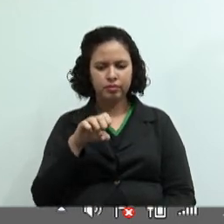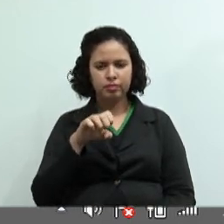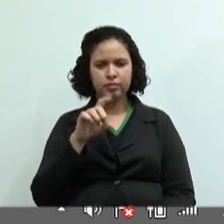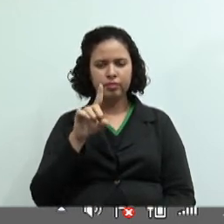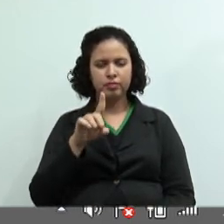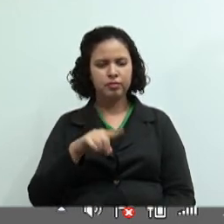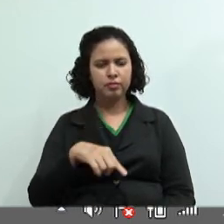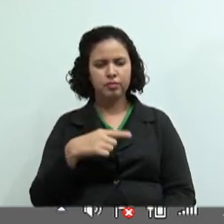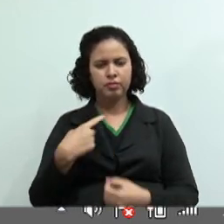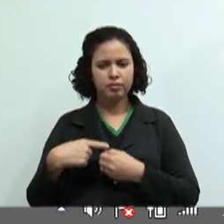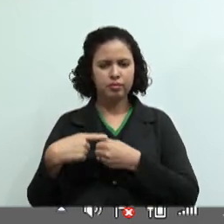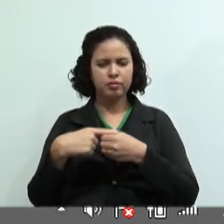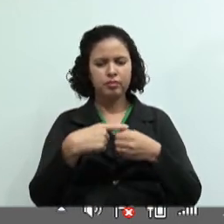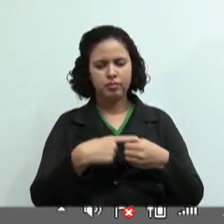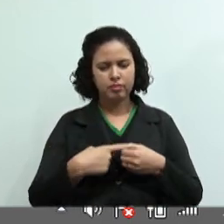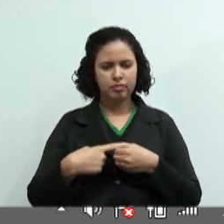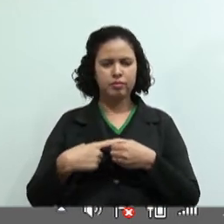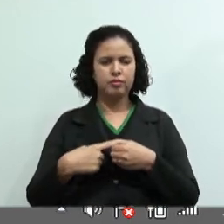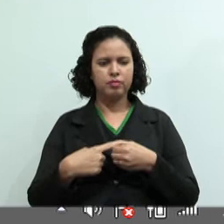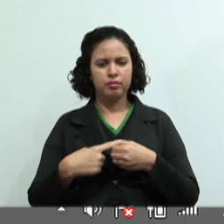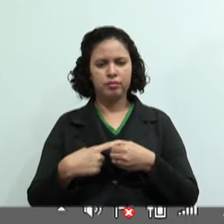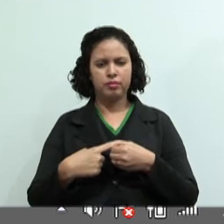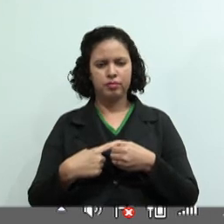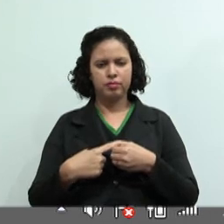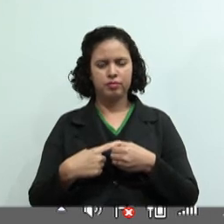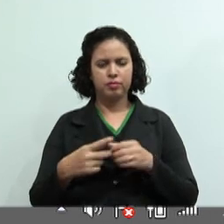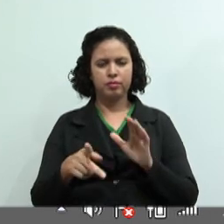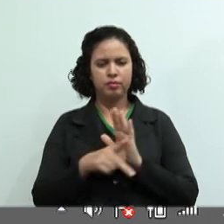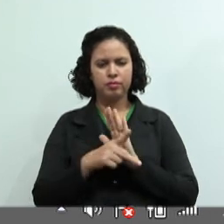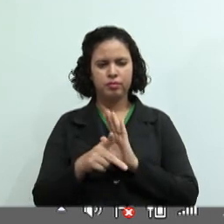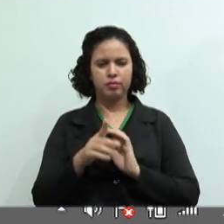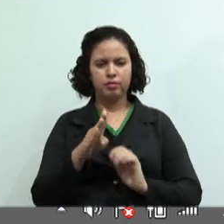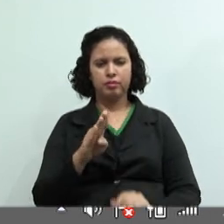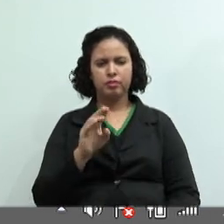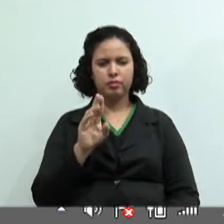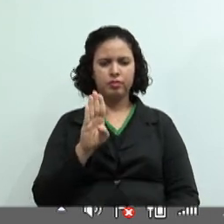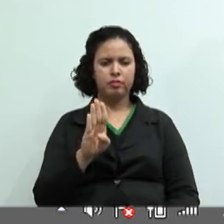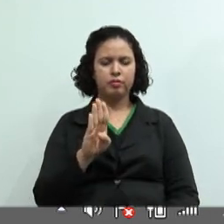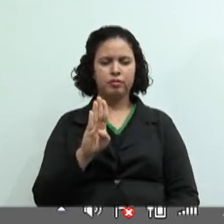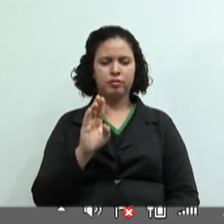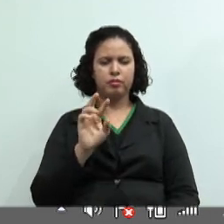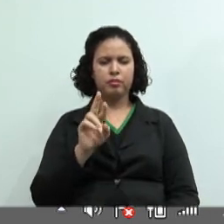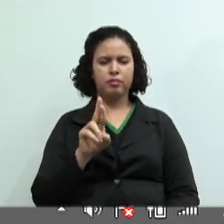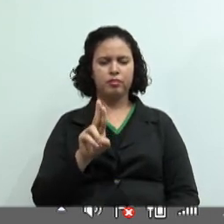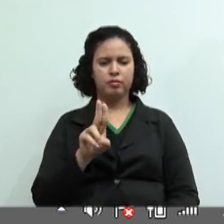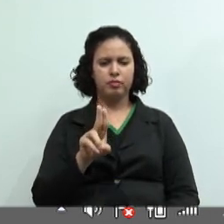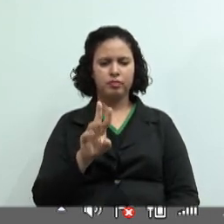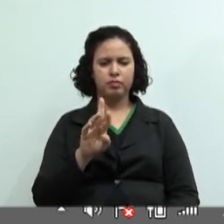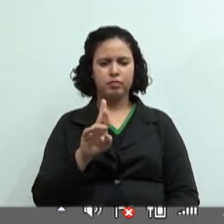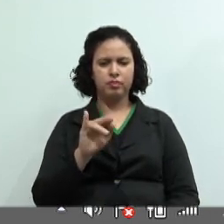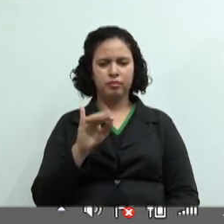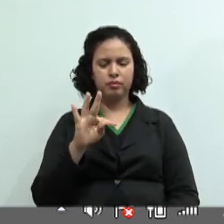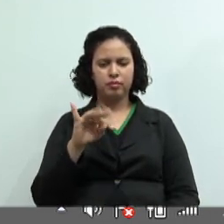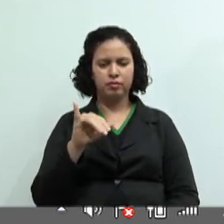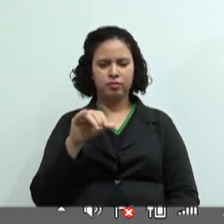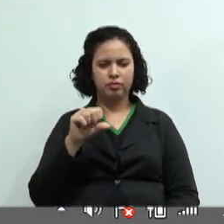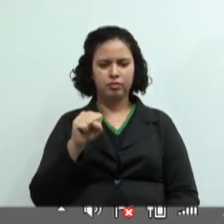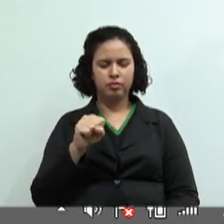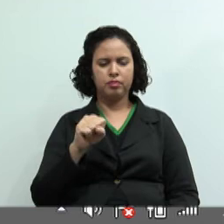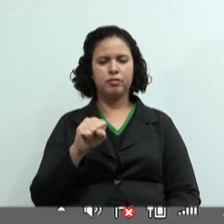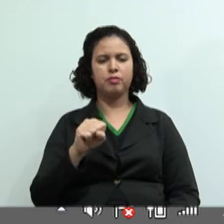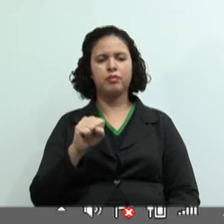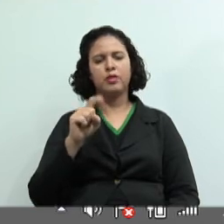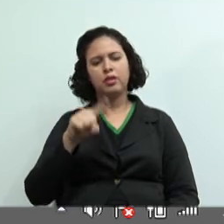distrito de Jacinópolis, Crede Buritis. Então, parabéns, muito obrigada, professora. Olha quanto aluno,